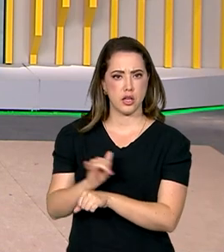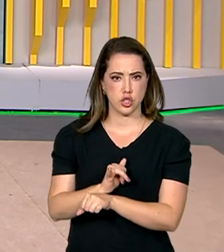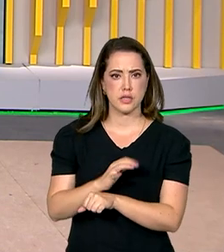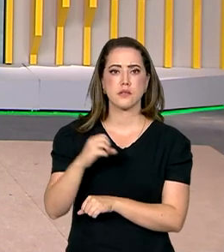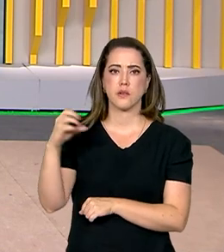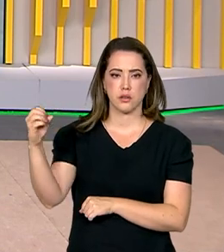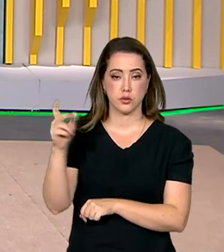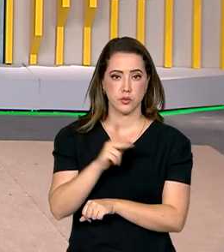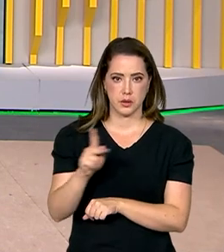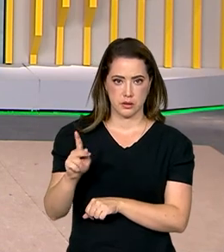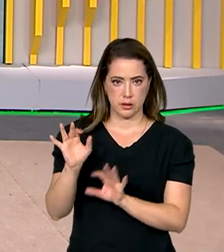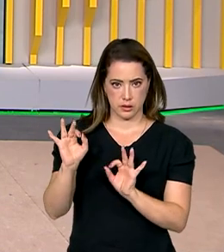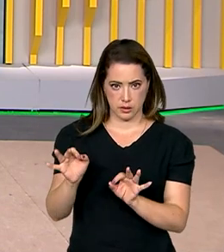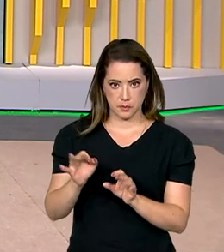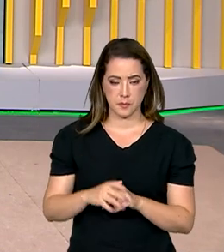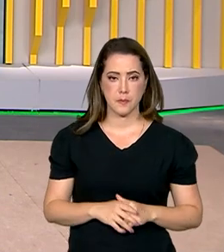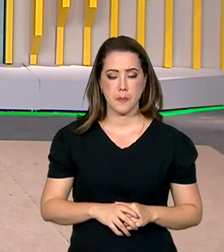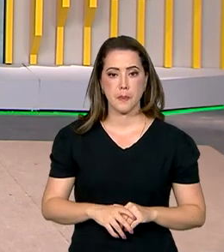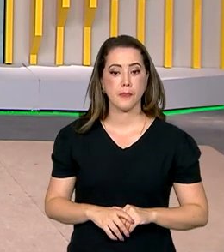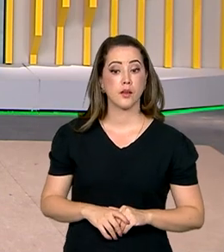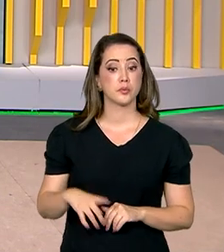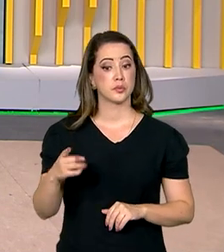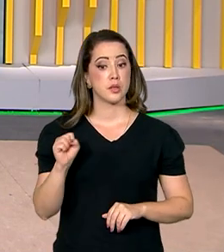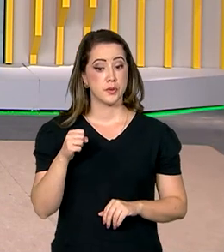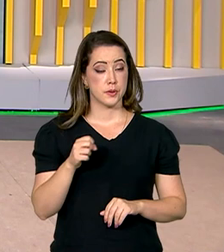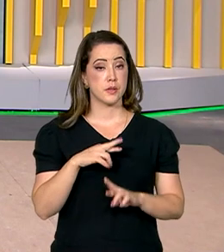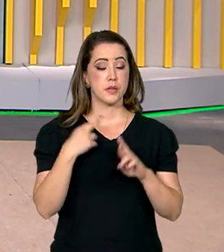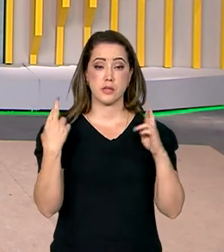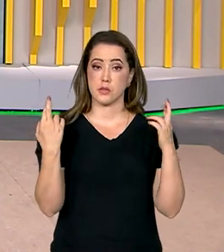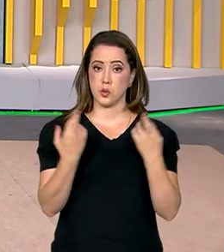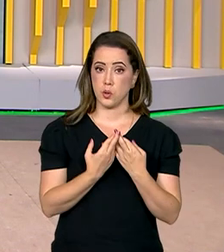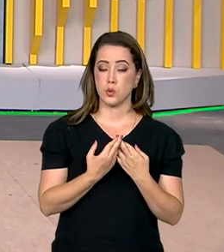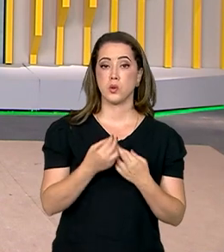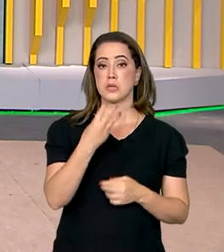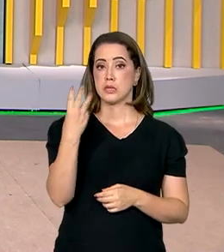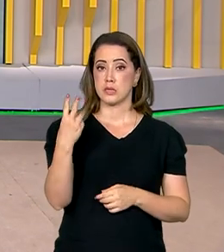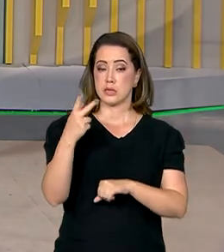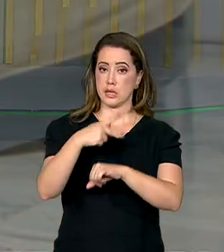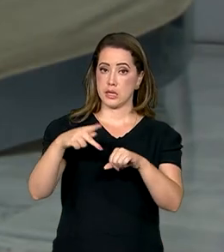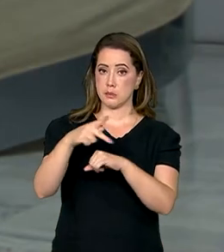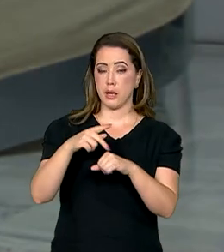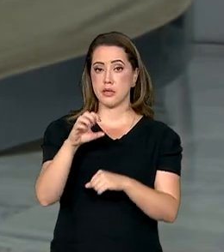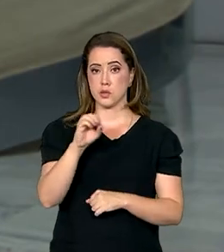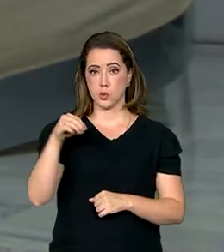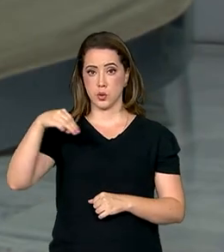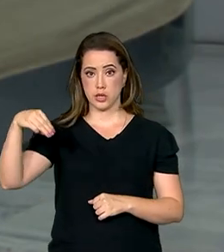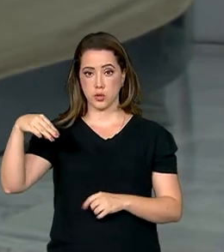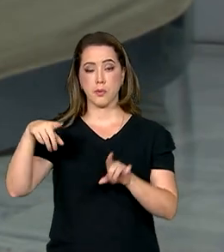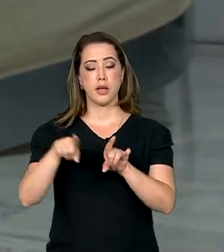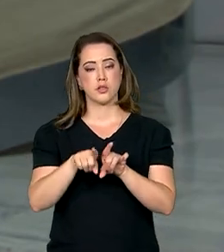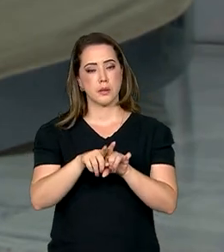presidente, não é? Exatamente. Um roteiro com reuniões bilaterais em três países do Oriente Médio, além da Alemanha.